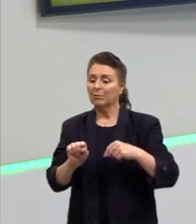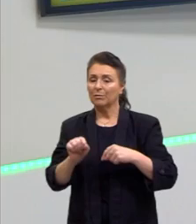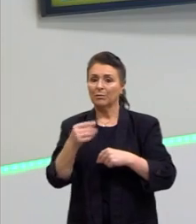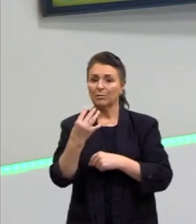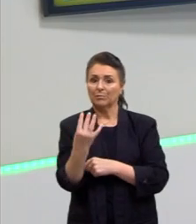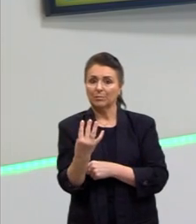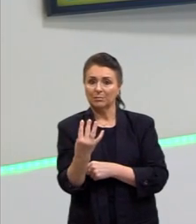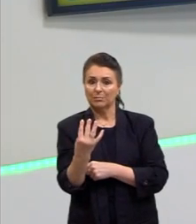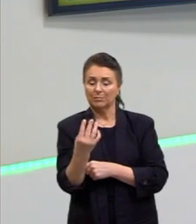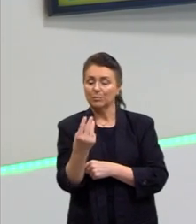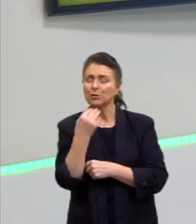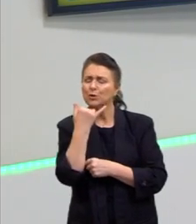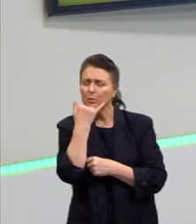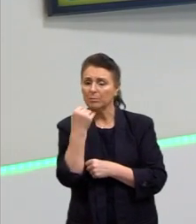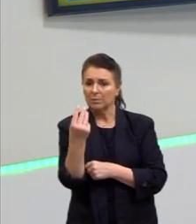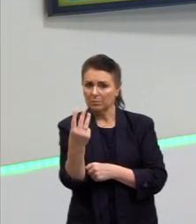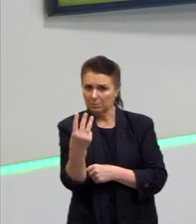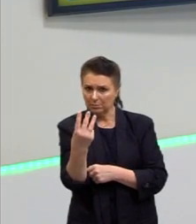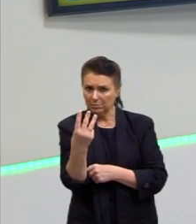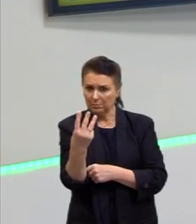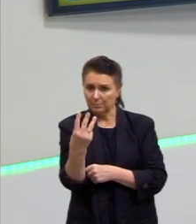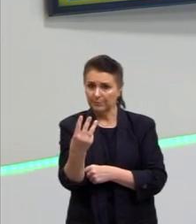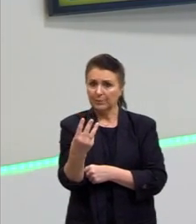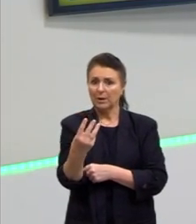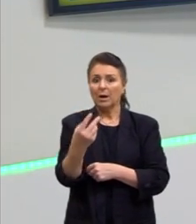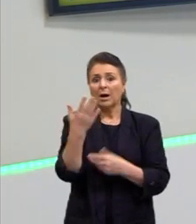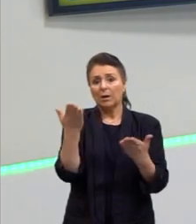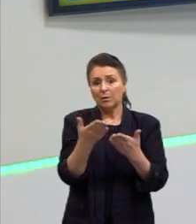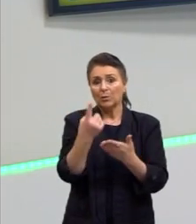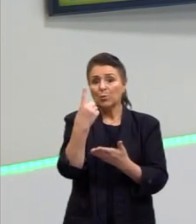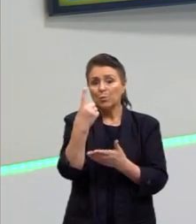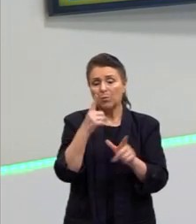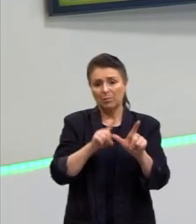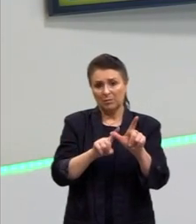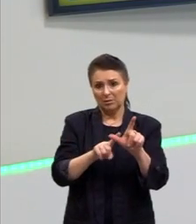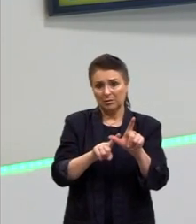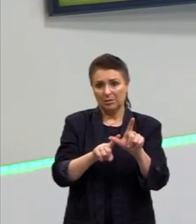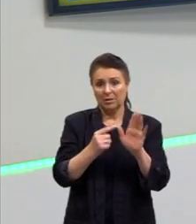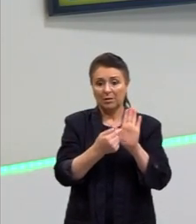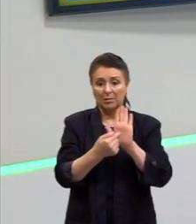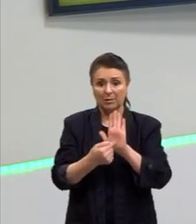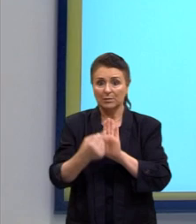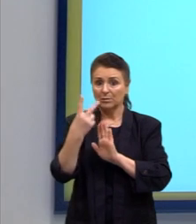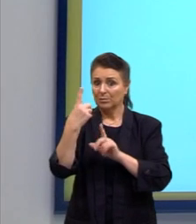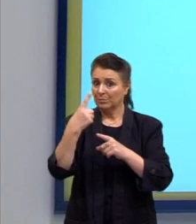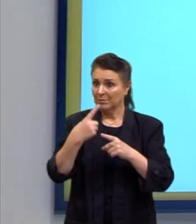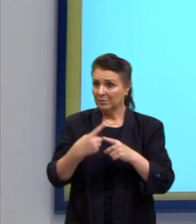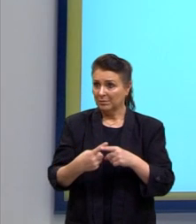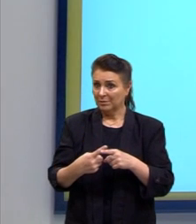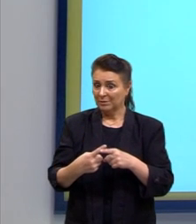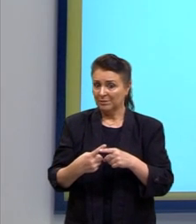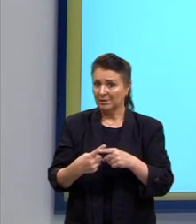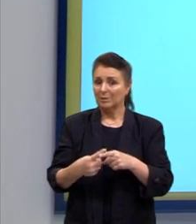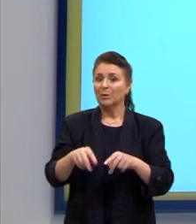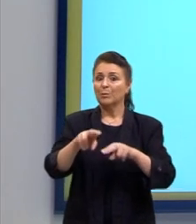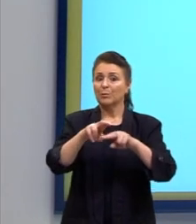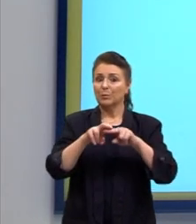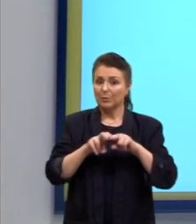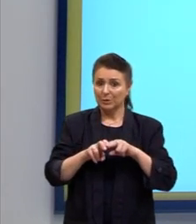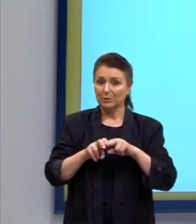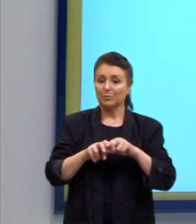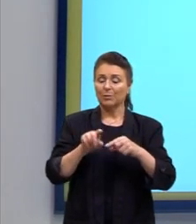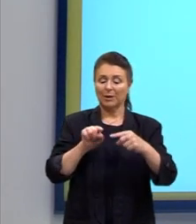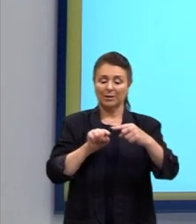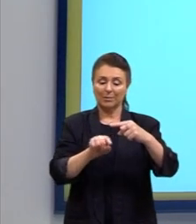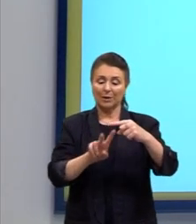caso, a gente só tinha uma letrinha que repetia e ela aparecia duas vezes. Por isso, o fatorial de 2 no